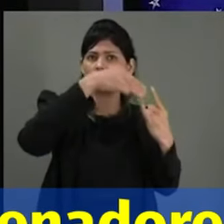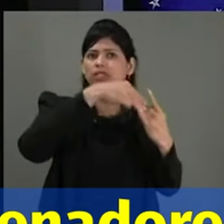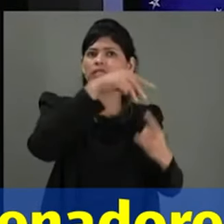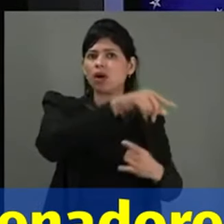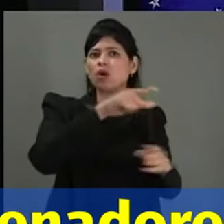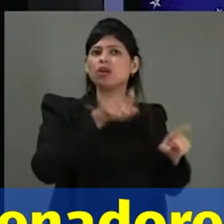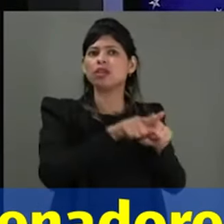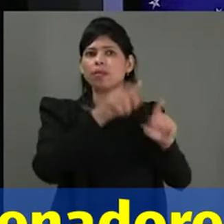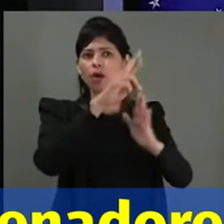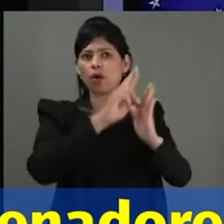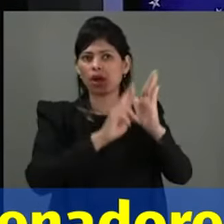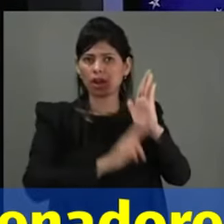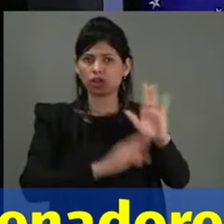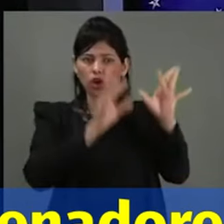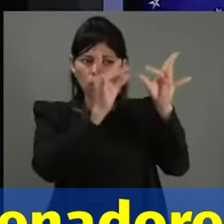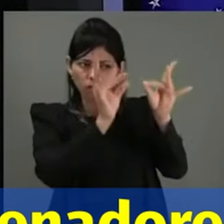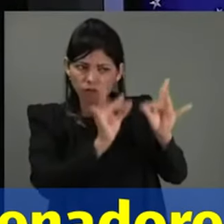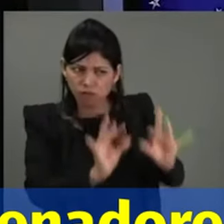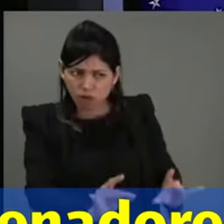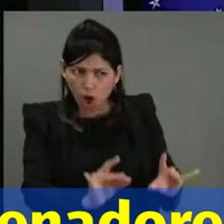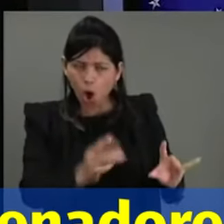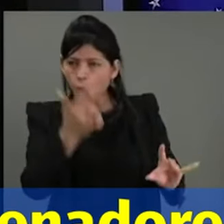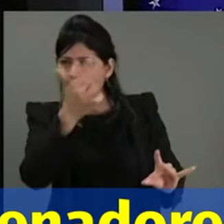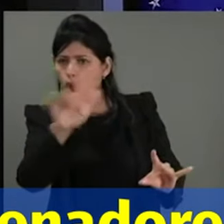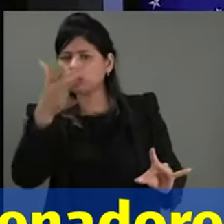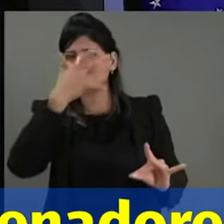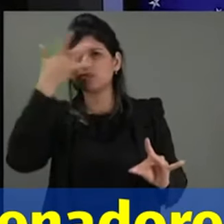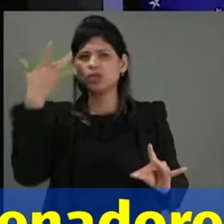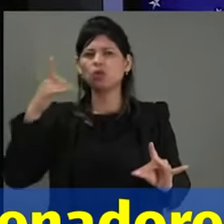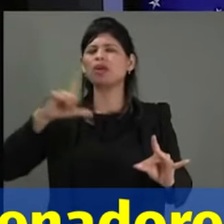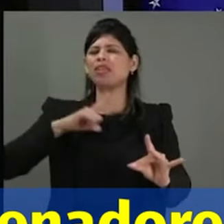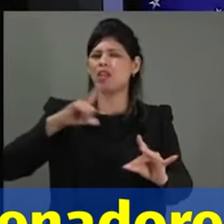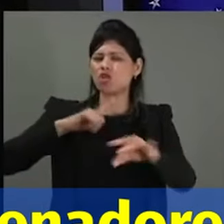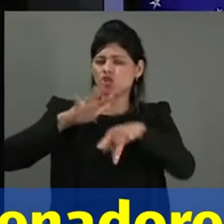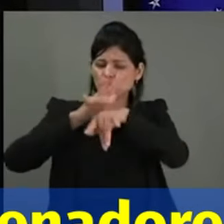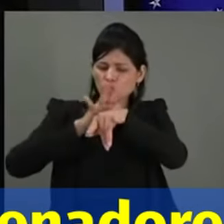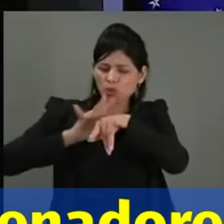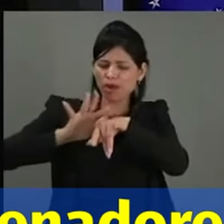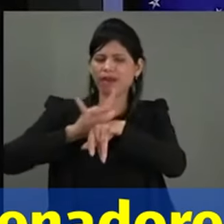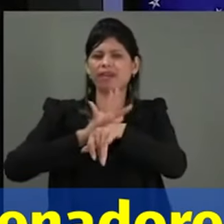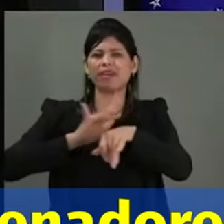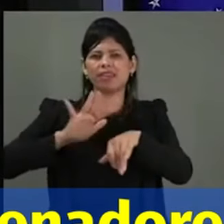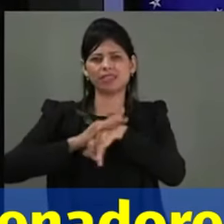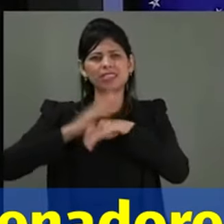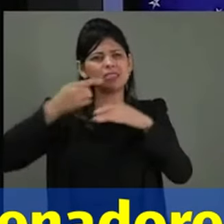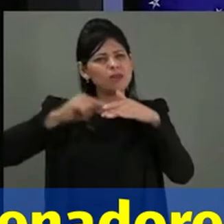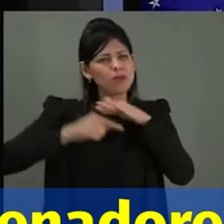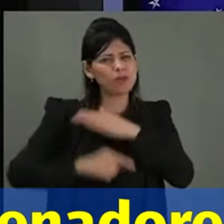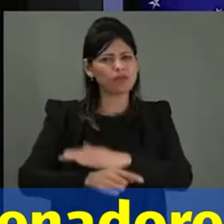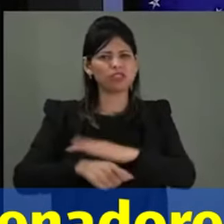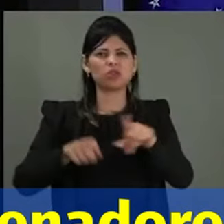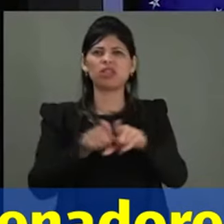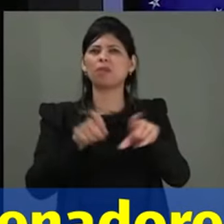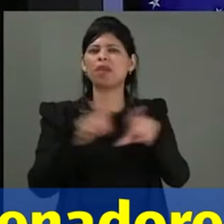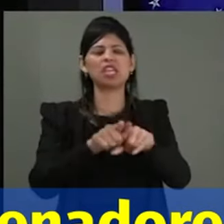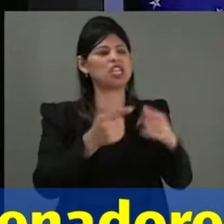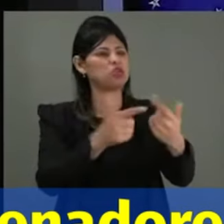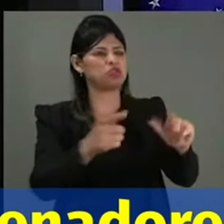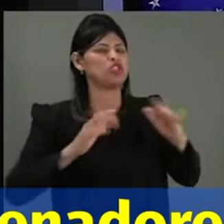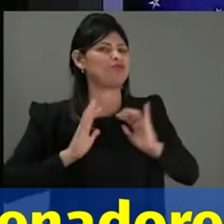outros presos com comorbidades, além das precárias condições de higiene e alimentação.